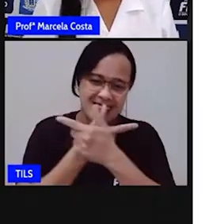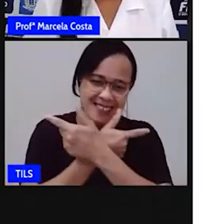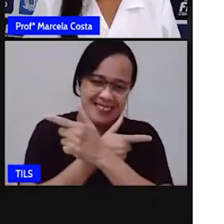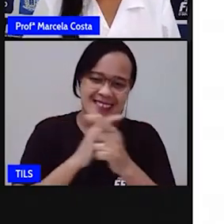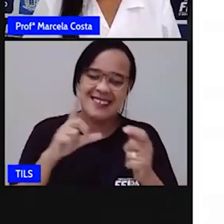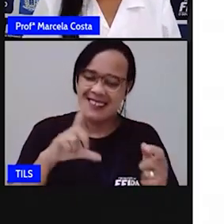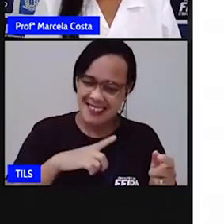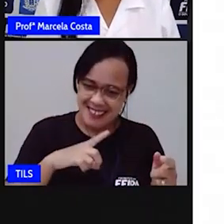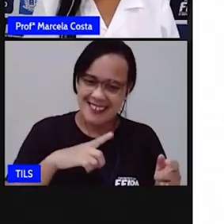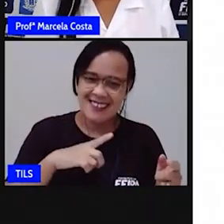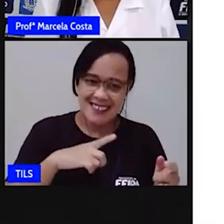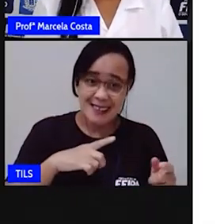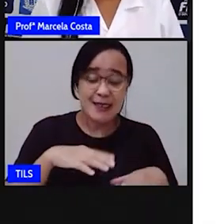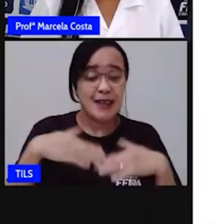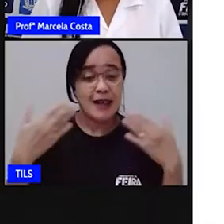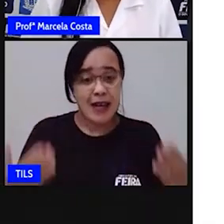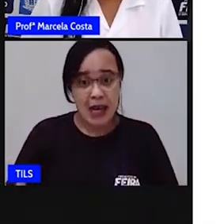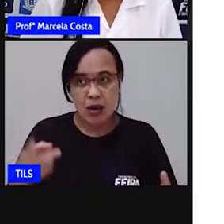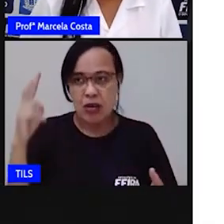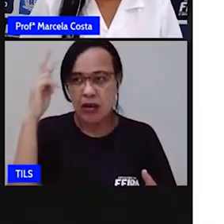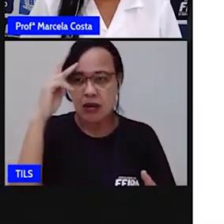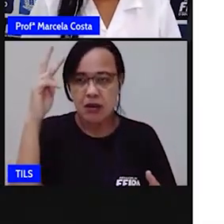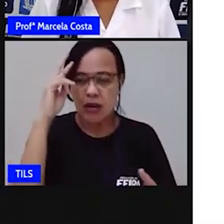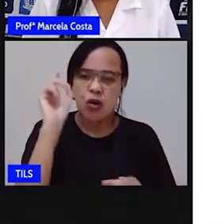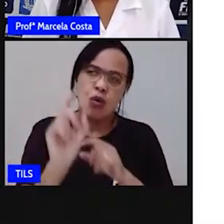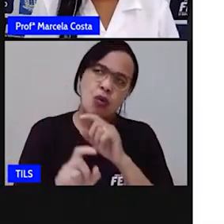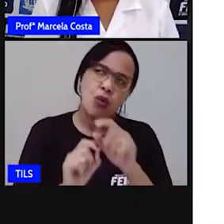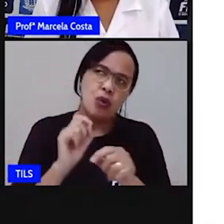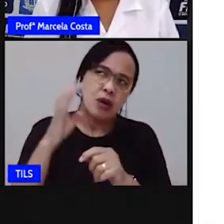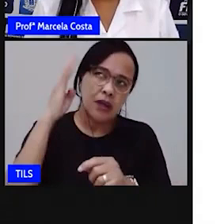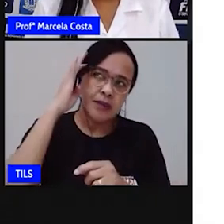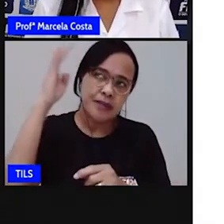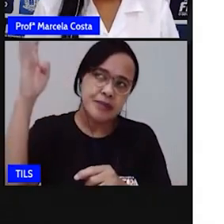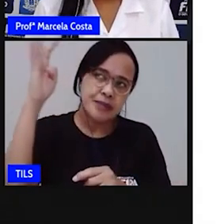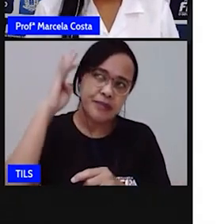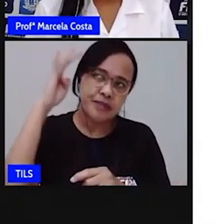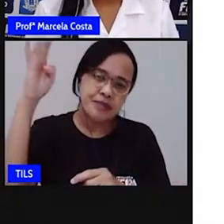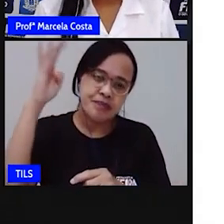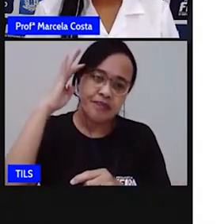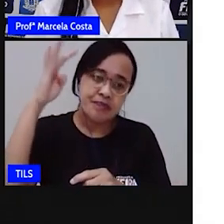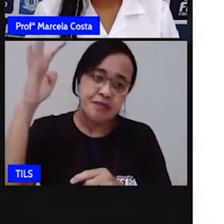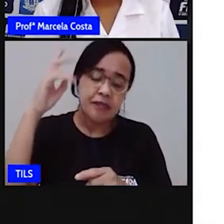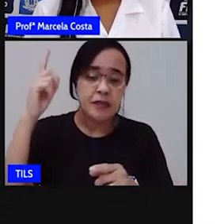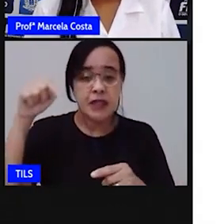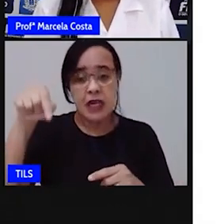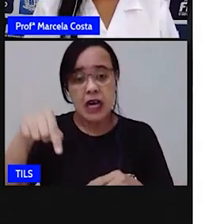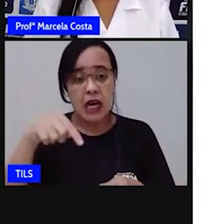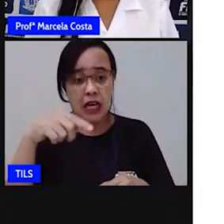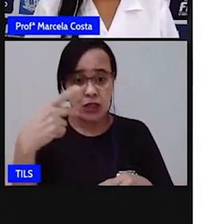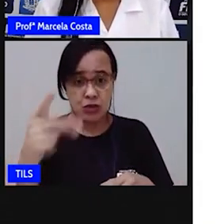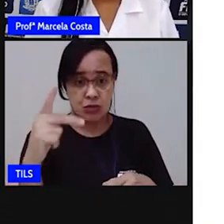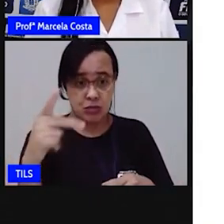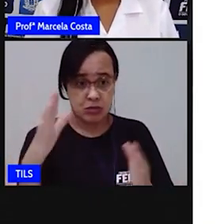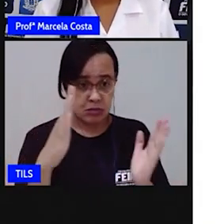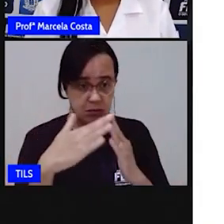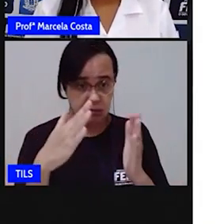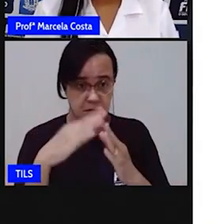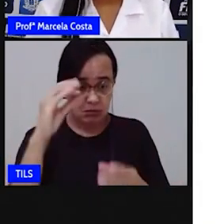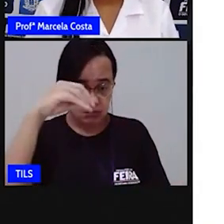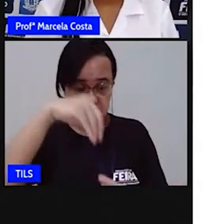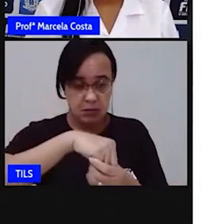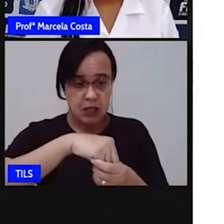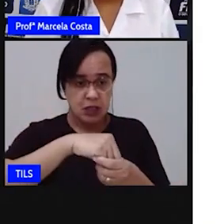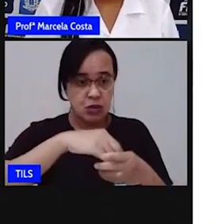Agora, vamos lembrar. Pensar na nossa casa. Nos espaços